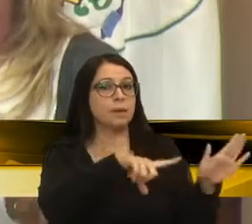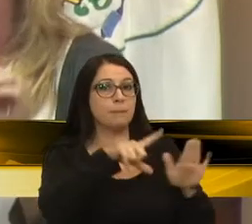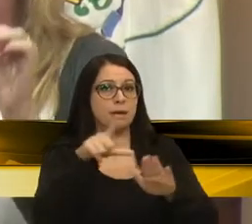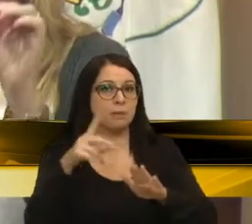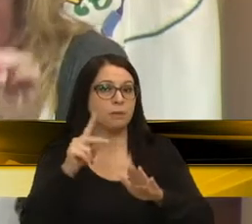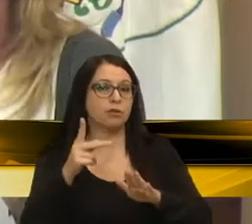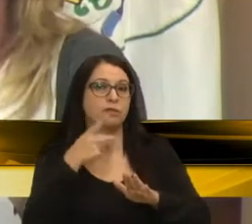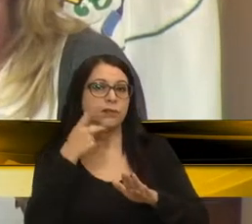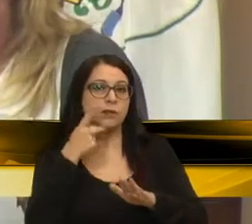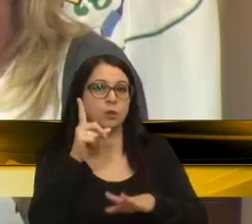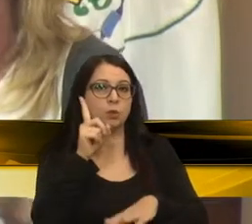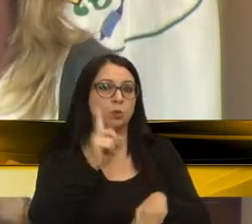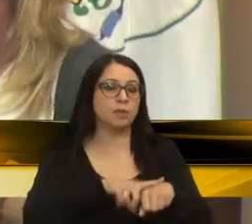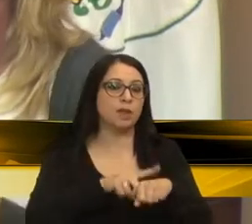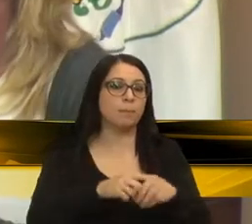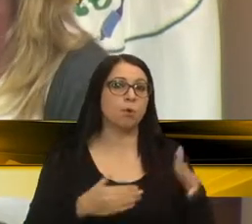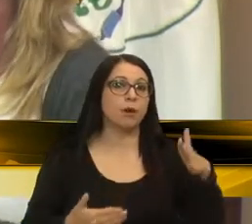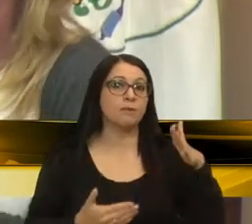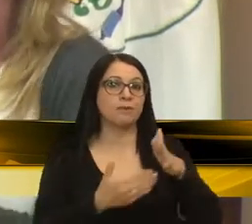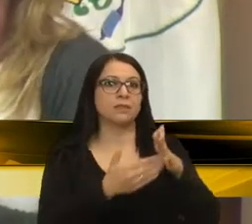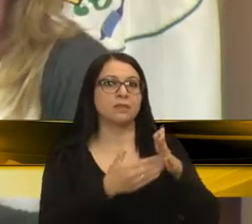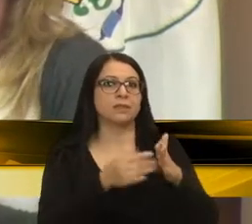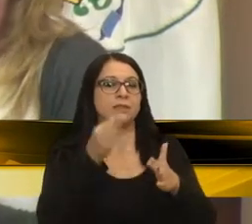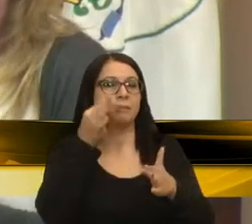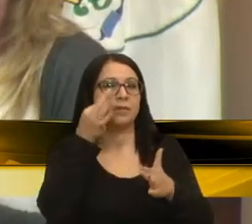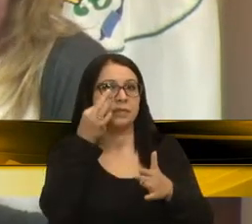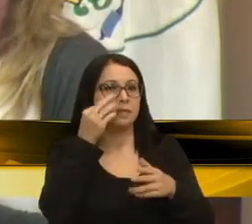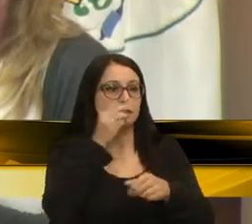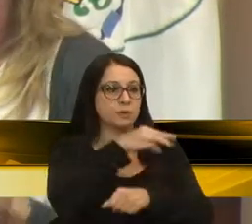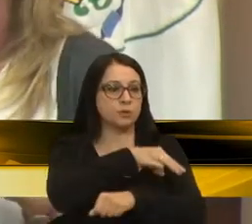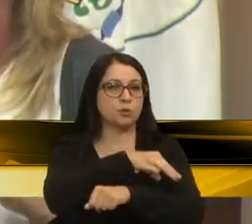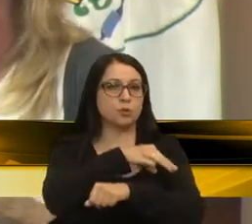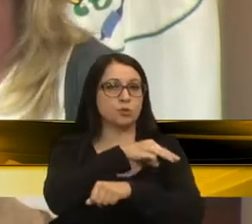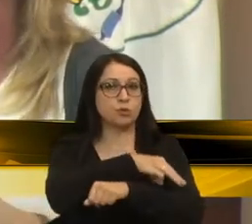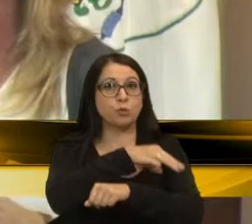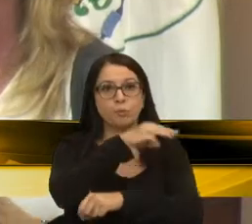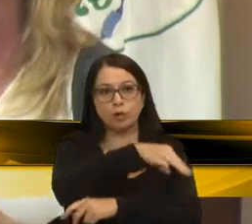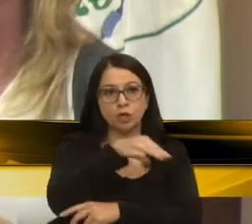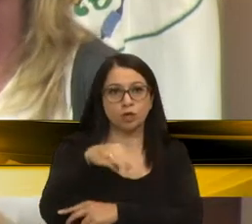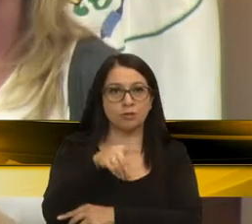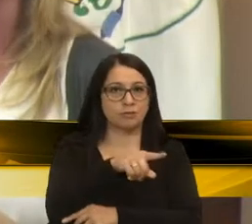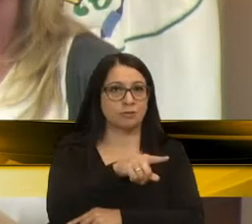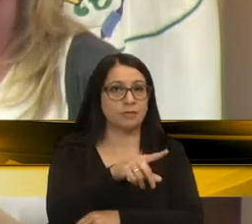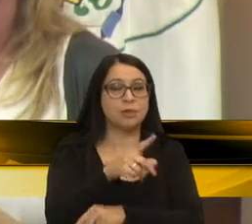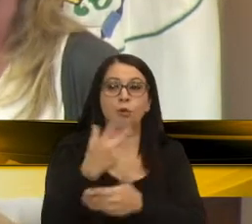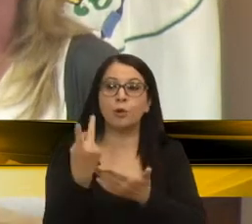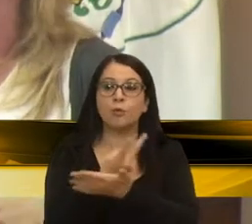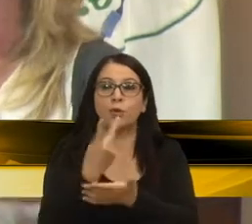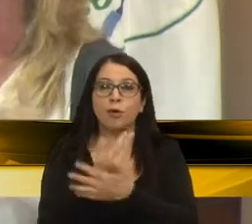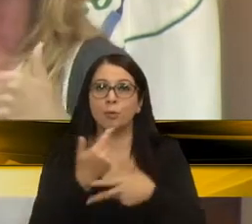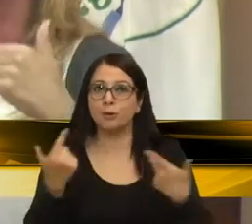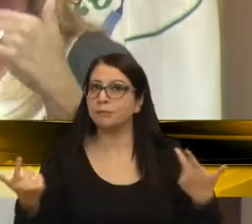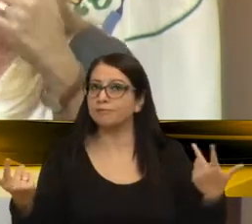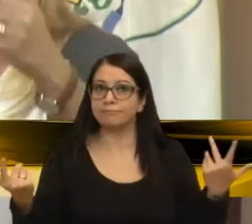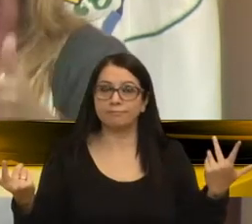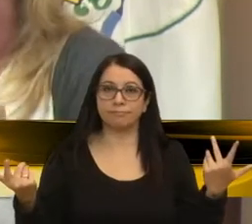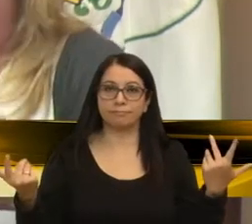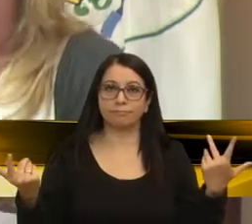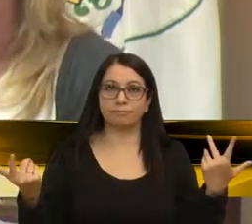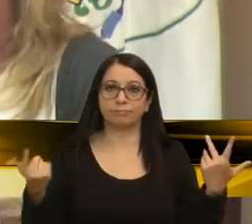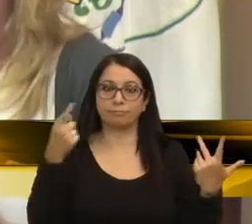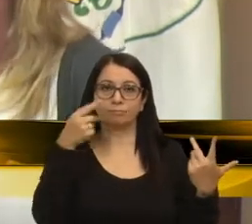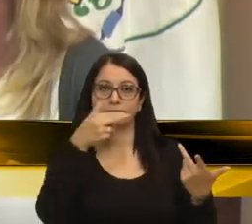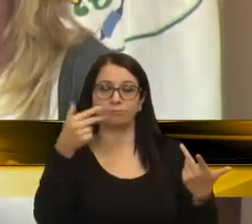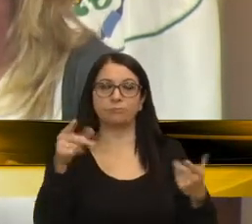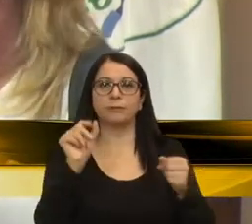com um tempo limitado, e na presença do monitor. Se alguém falhar em alguma coisa, uma